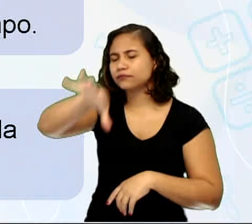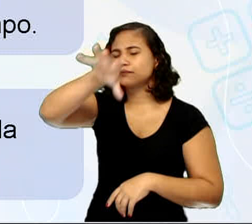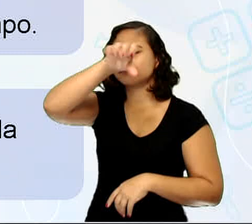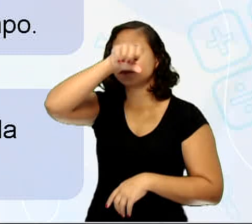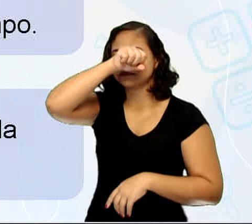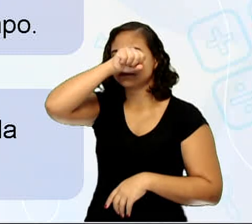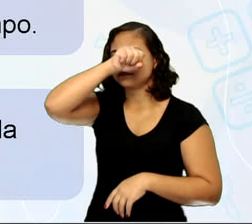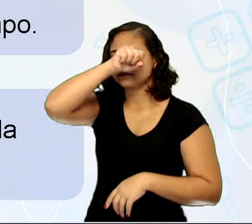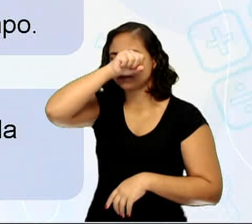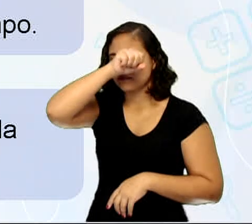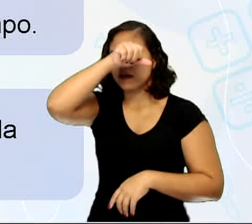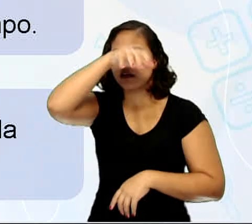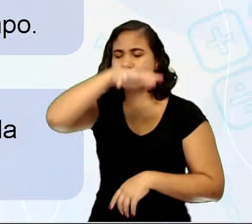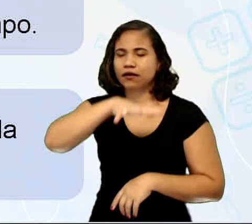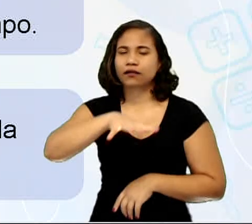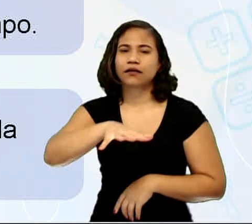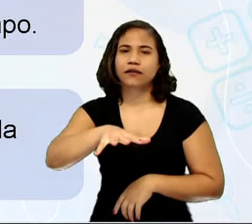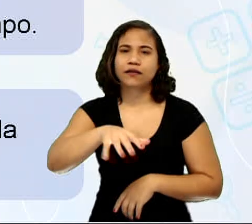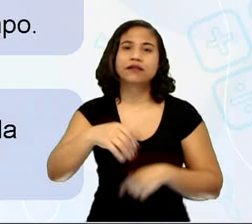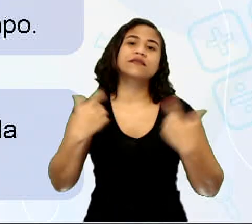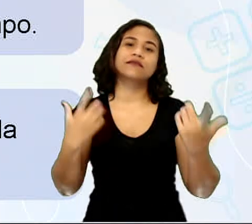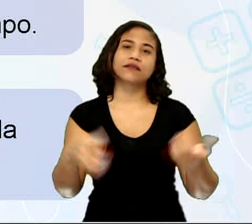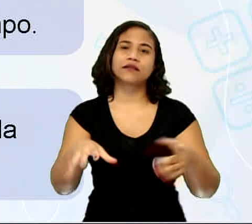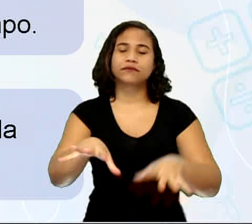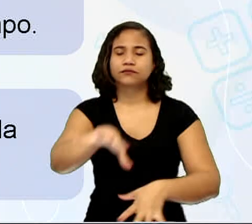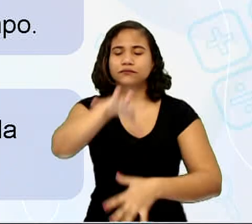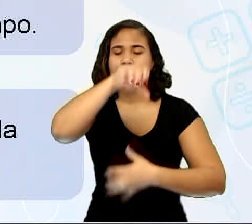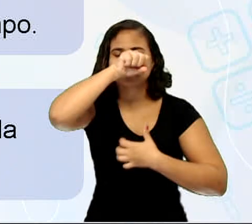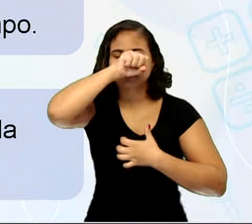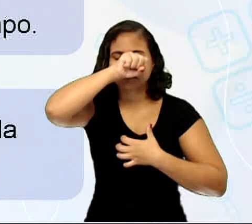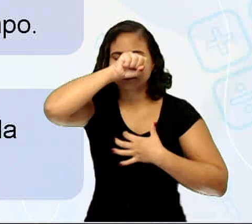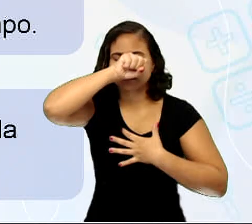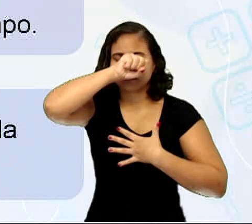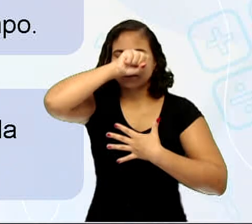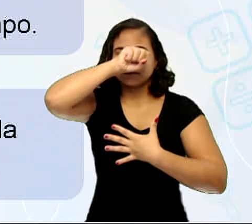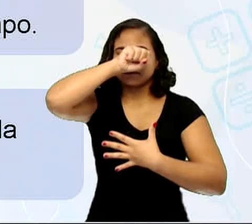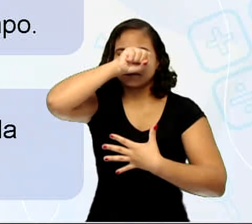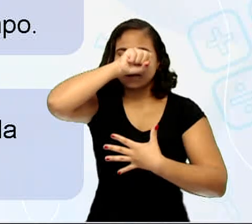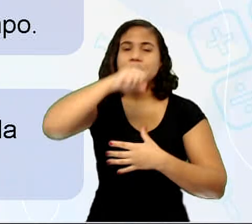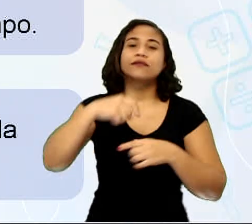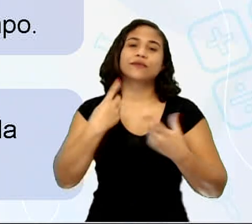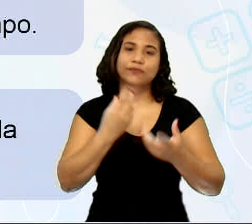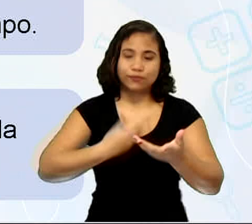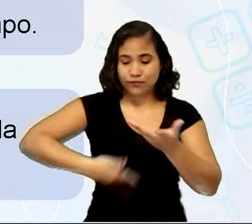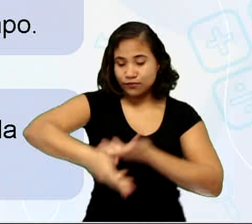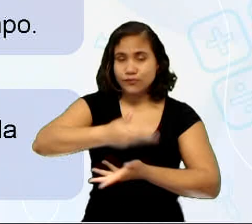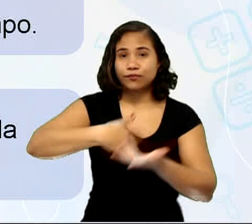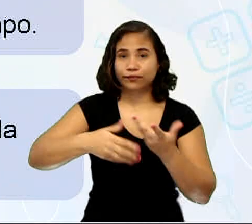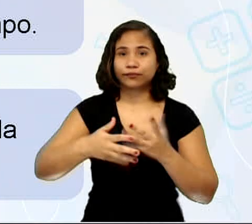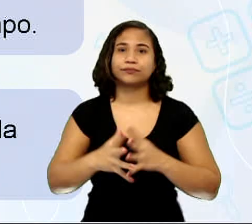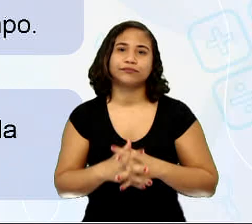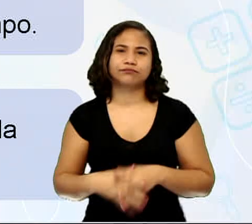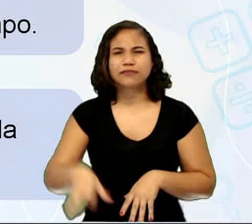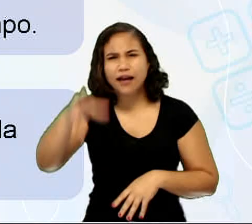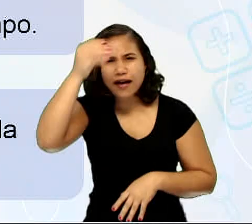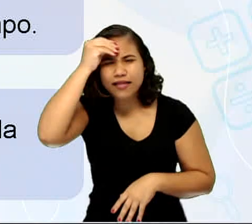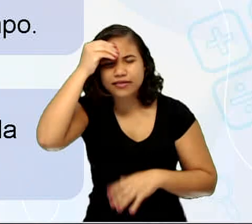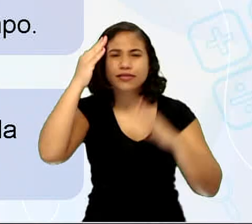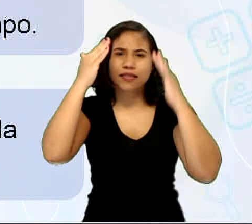respirem, já que são seres unicelulares. Decoror,